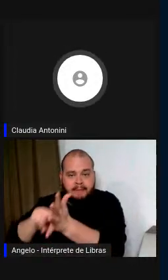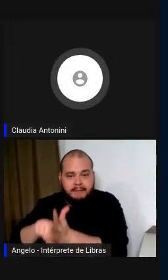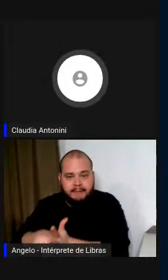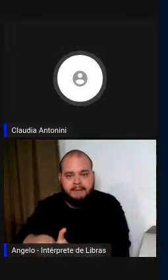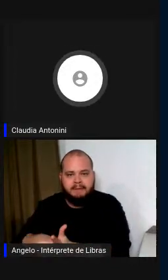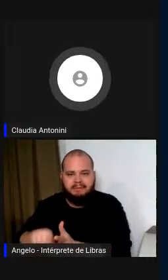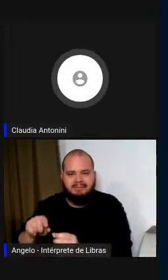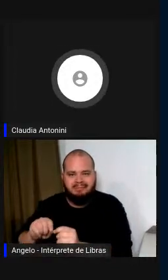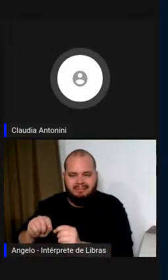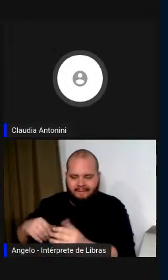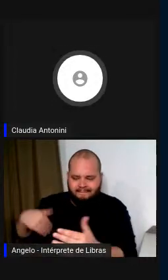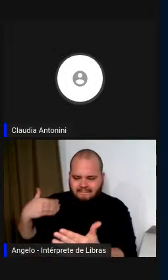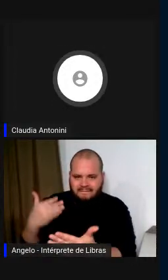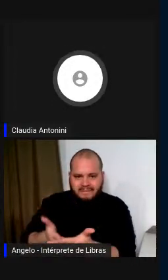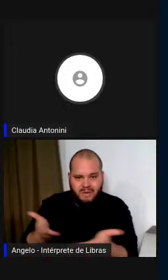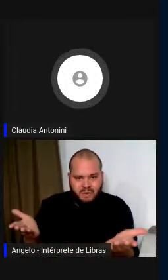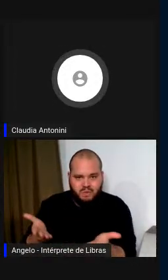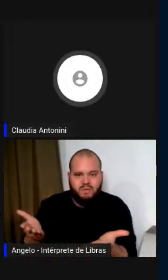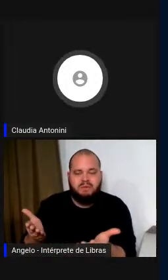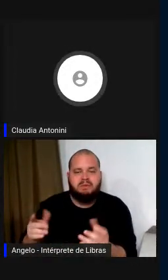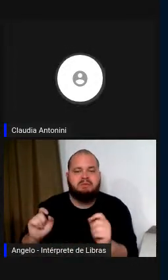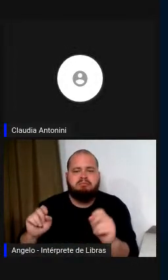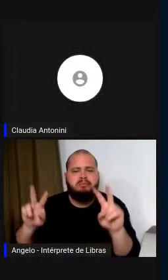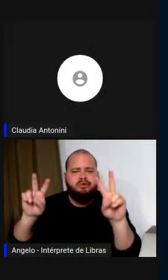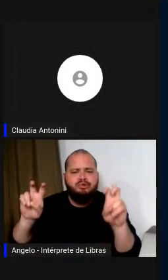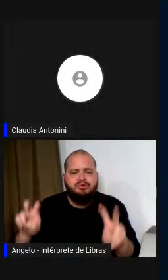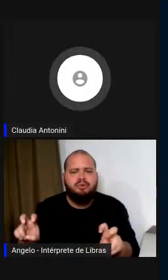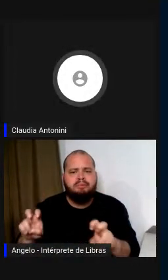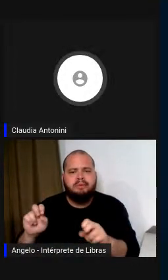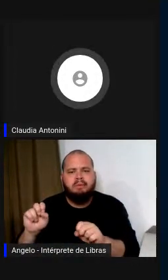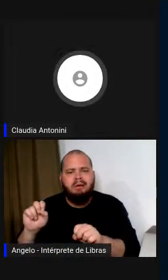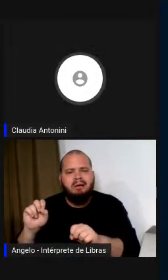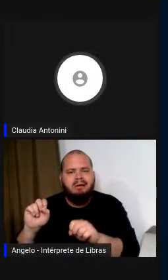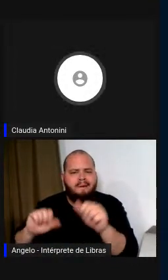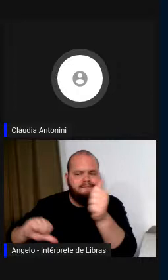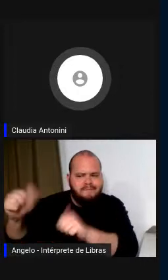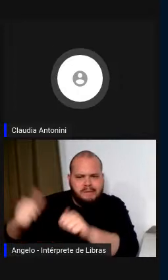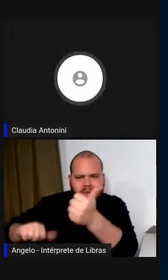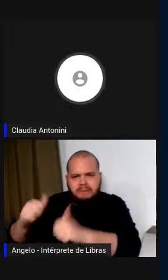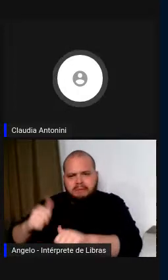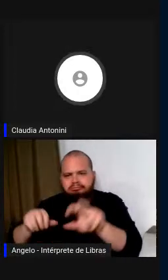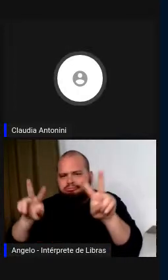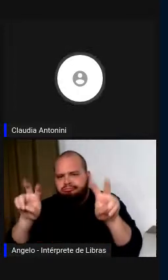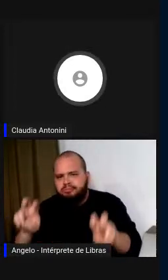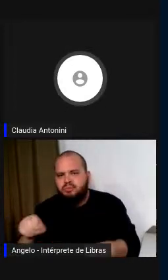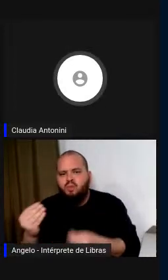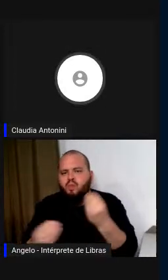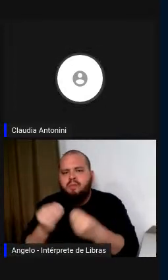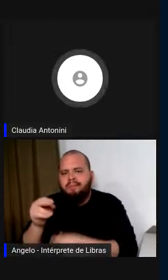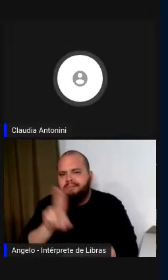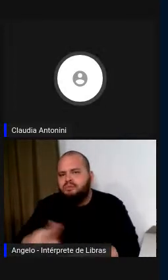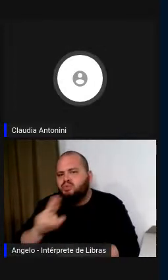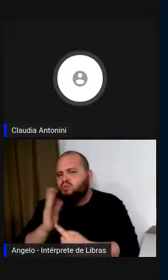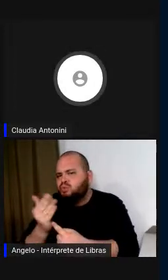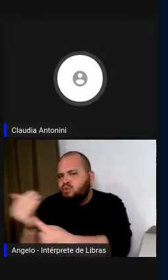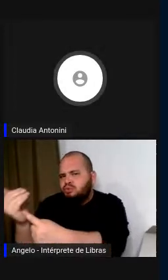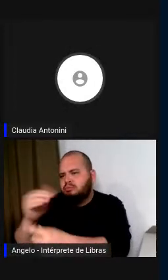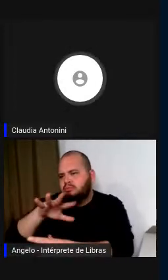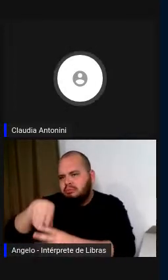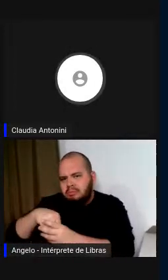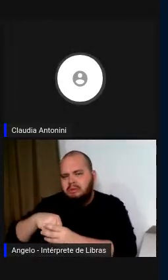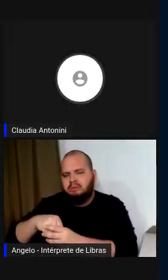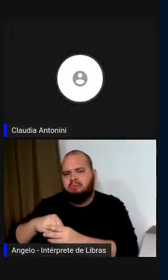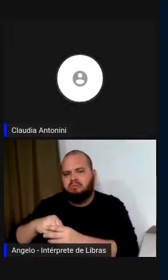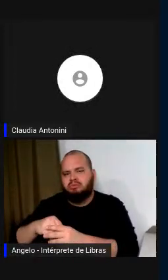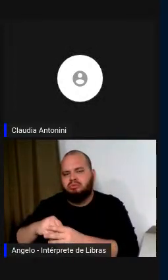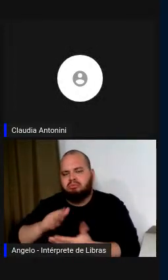até agora se limitam a avaliar o impacto do uso dessas tecnologias no rendimento